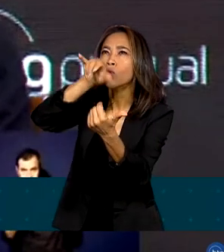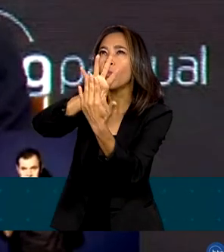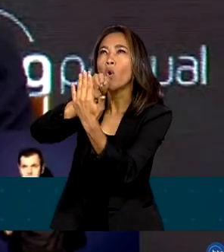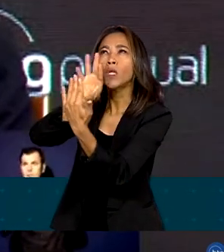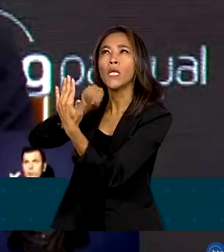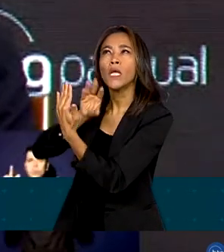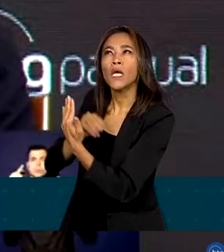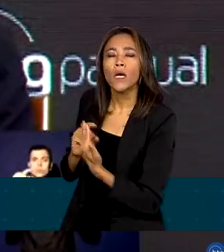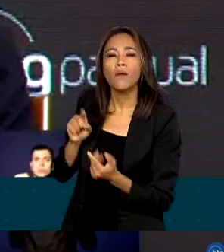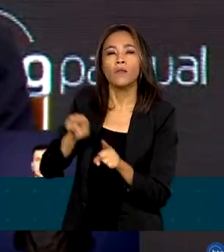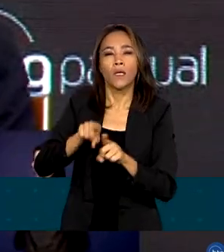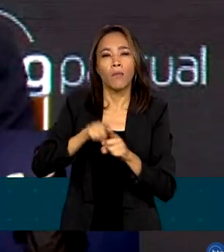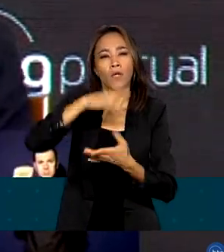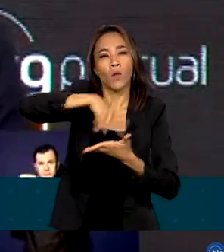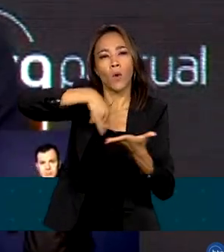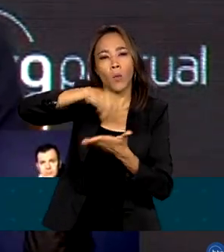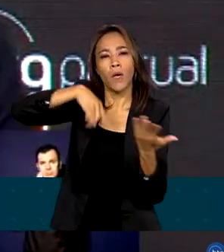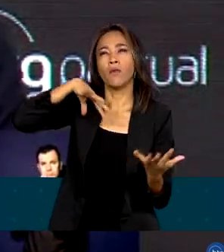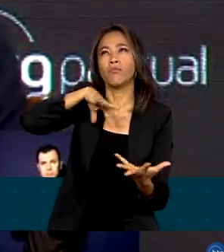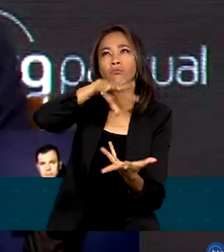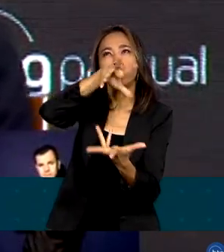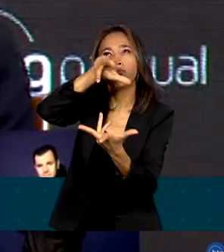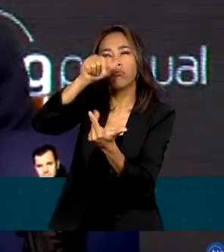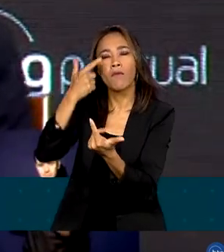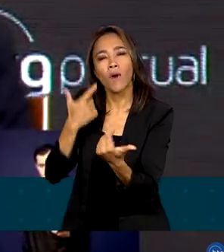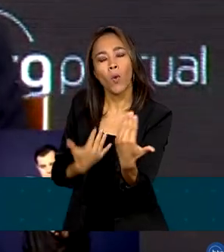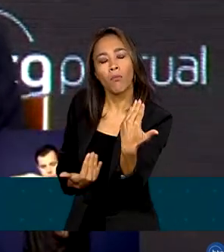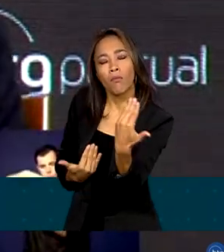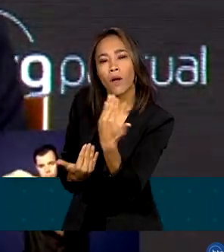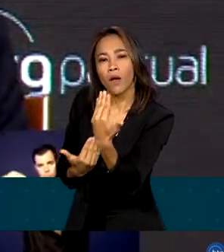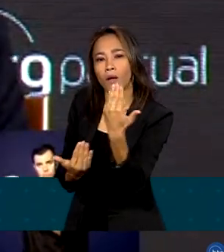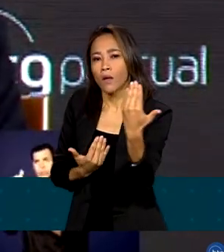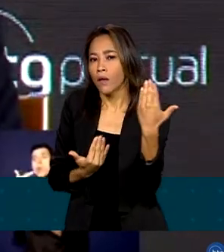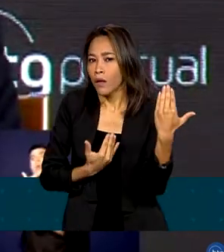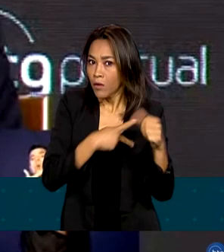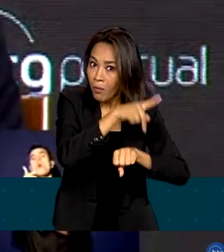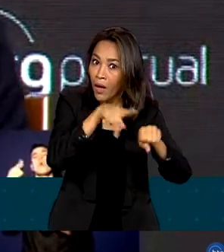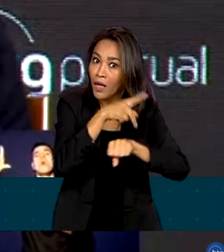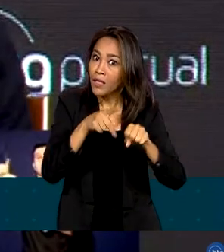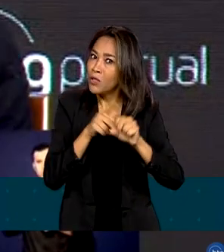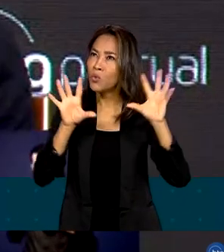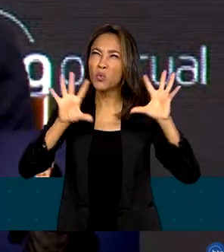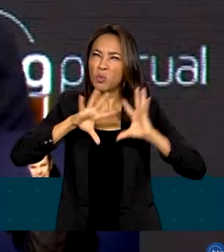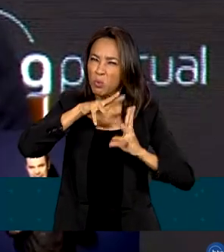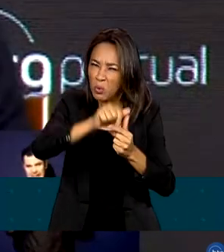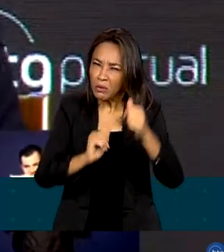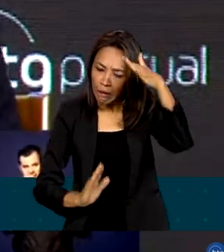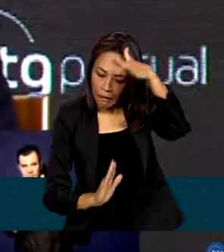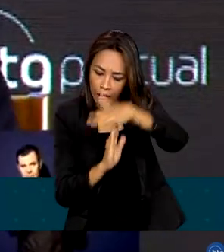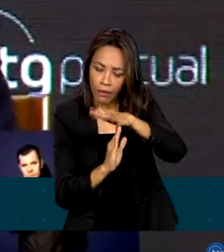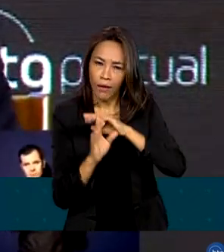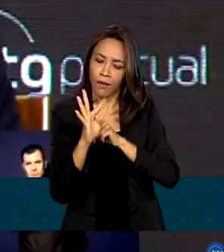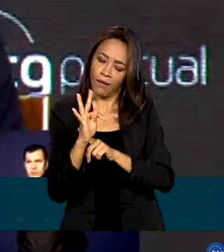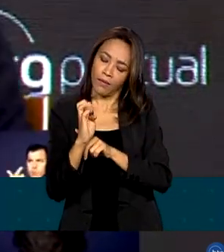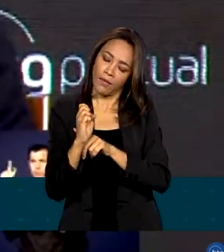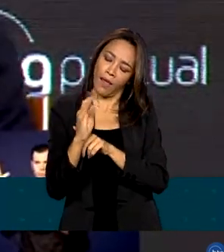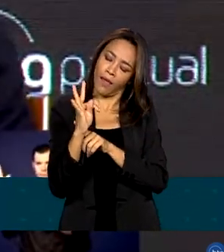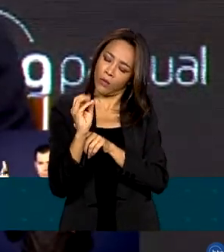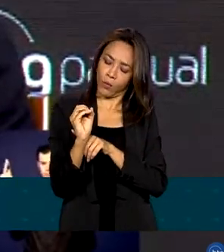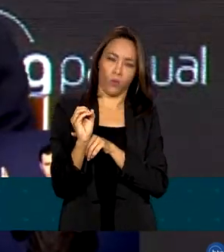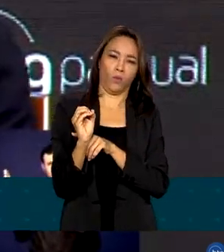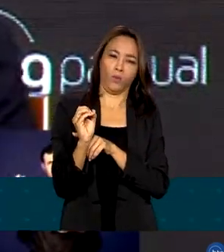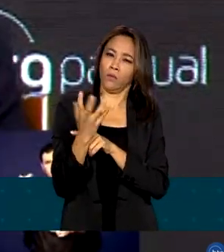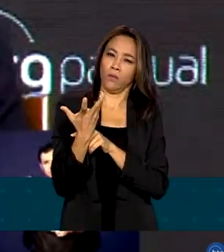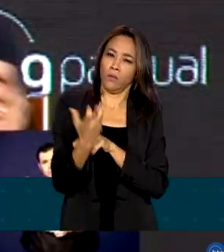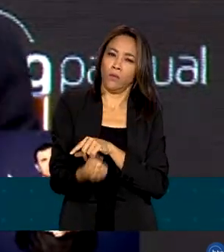organismos internacionais. Nenhum país do mundo adota teto de gasto. E não é que não adota porque